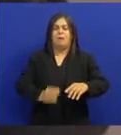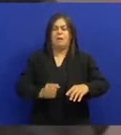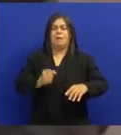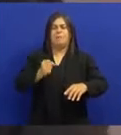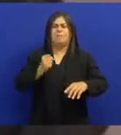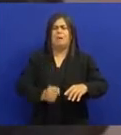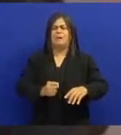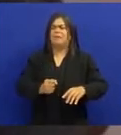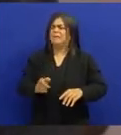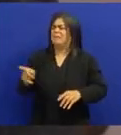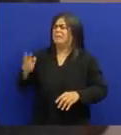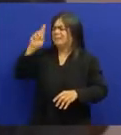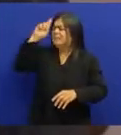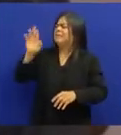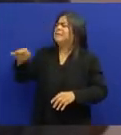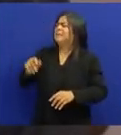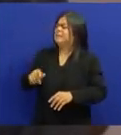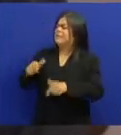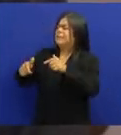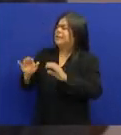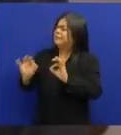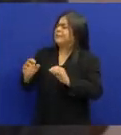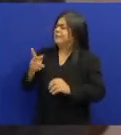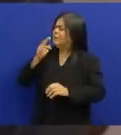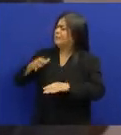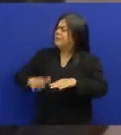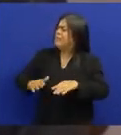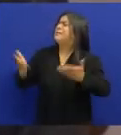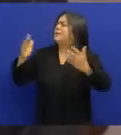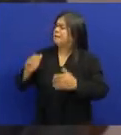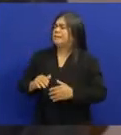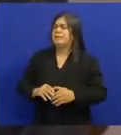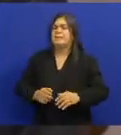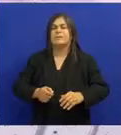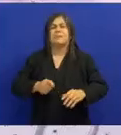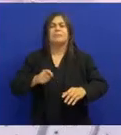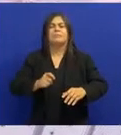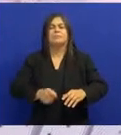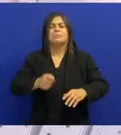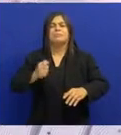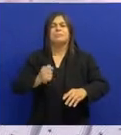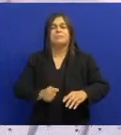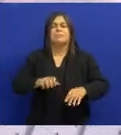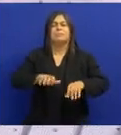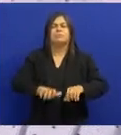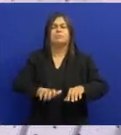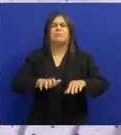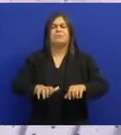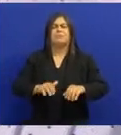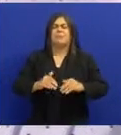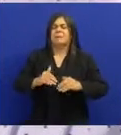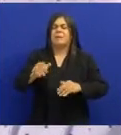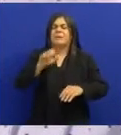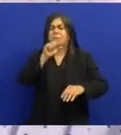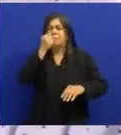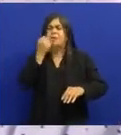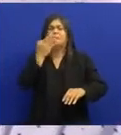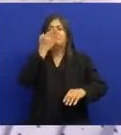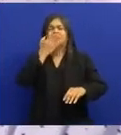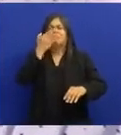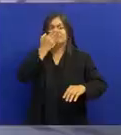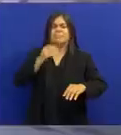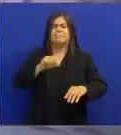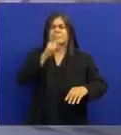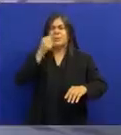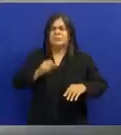E o dono da padaria Dizia Menino Trabalha direito Tu pensa Bota no pão dele Menino Até que um determinado dia Ele fazendo